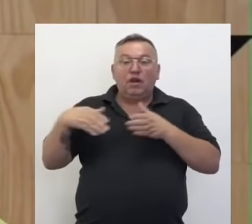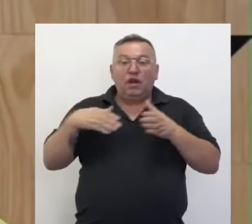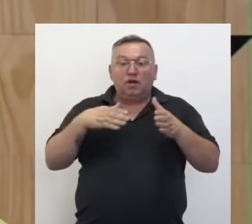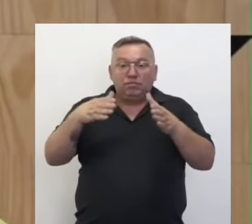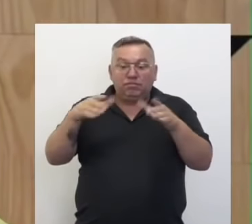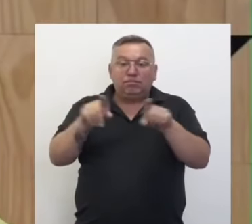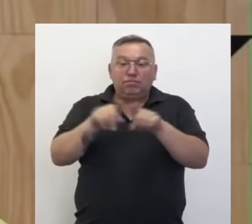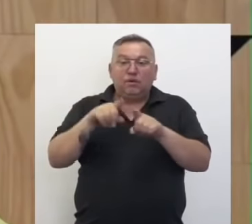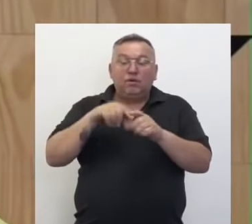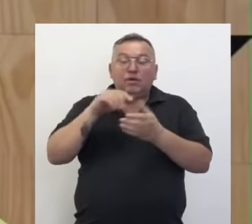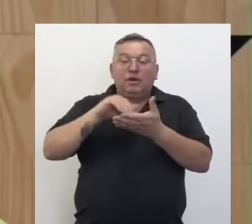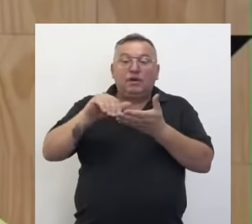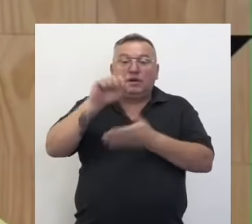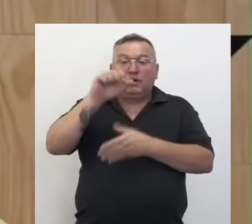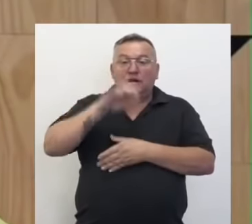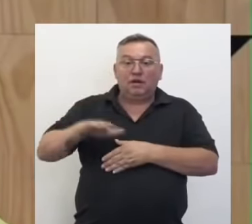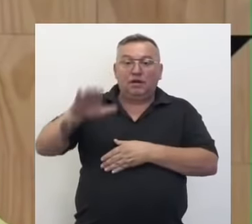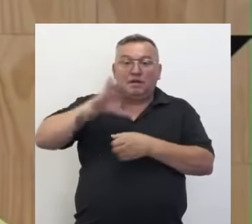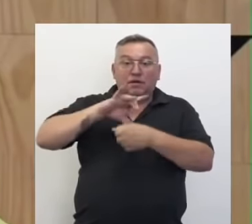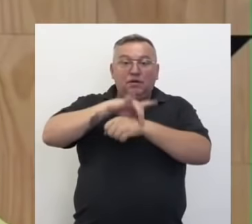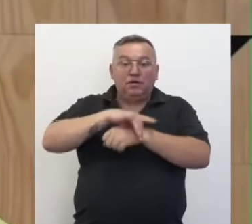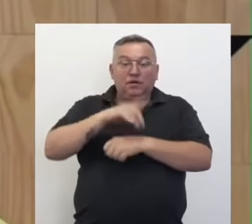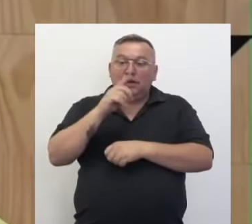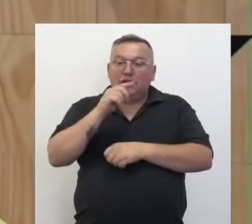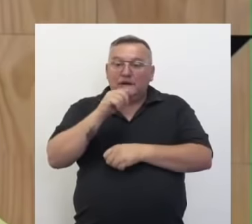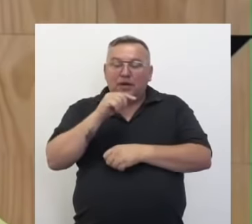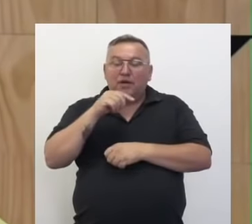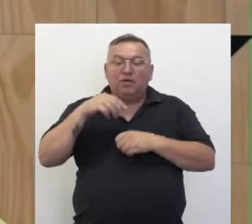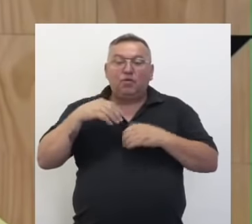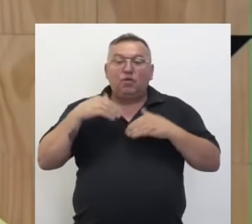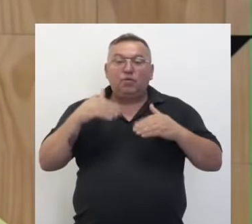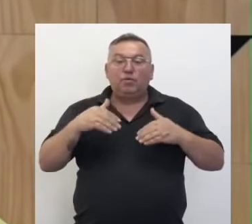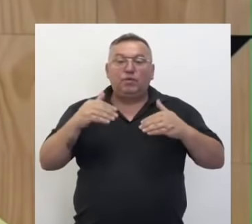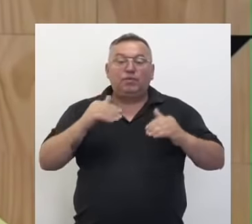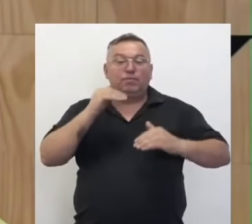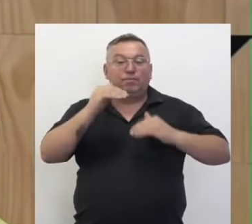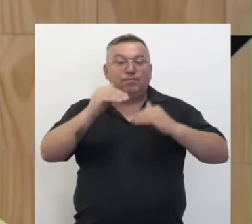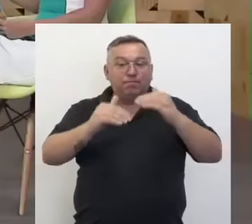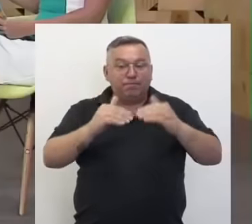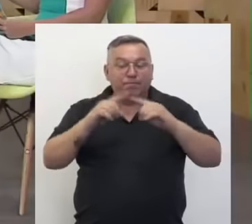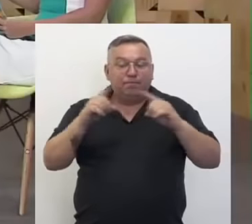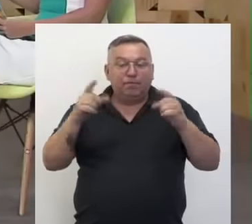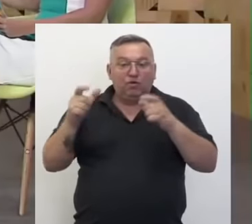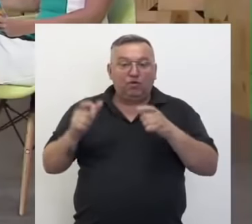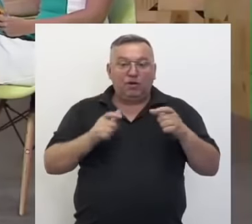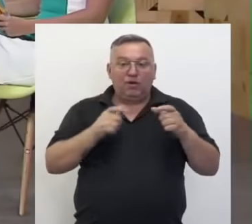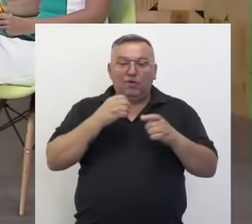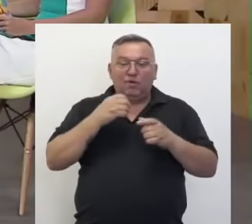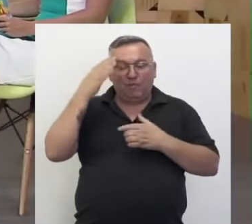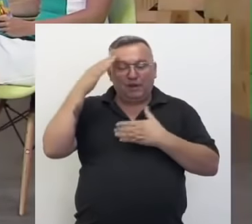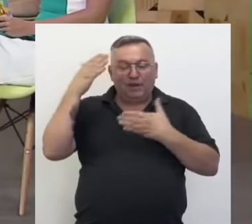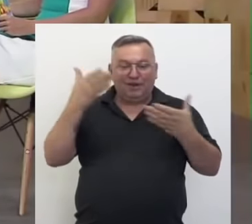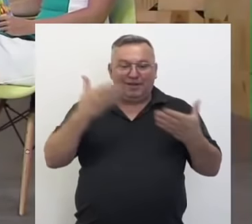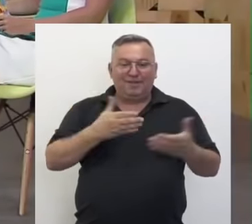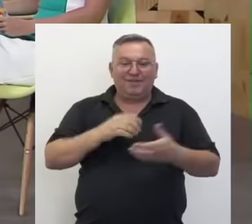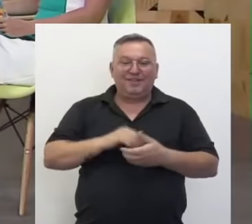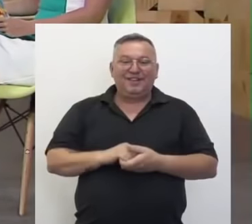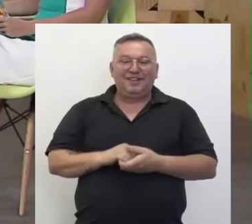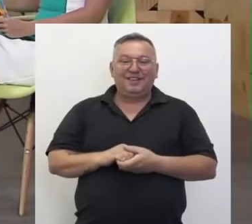da Secretaria Nacional de Segurança Hídrica do Ministério do Desenvolvimento Regional. Obrigada por ter vindo. Obrigado, senhora.